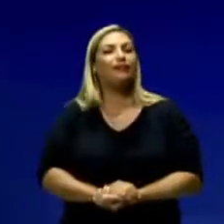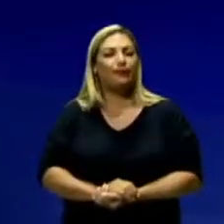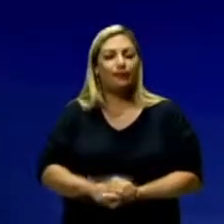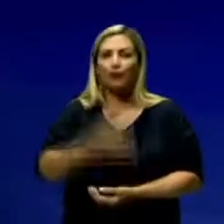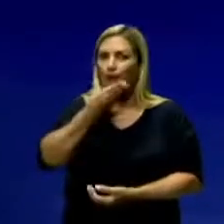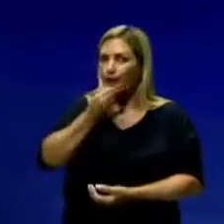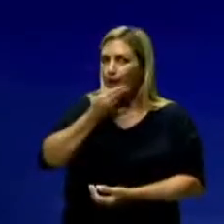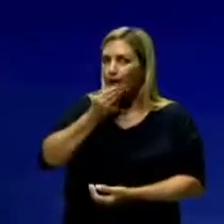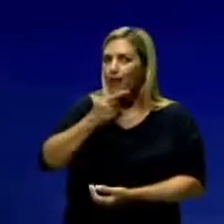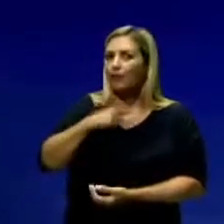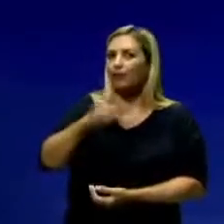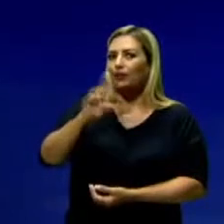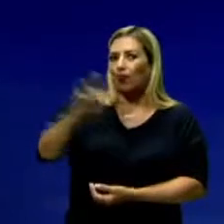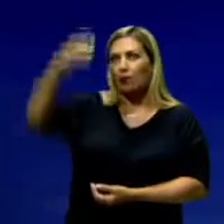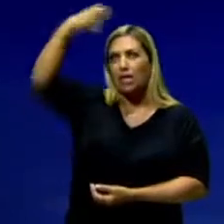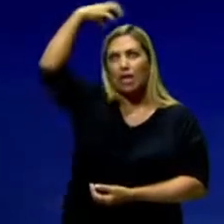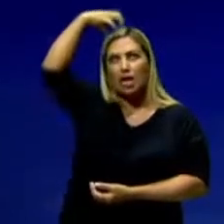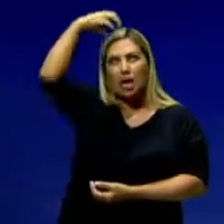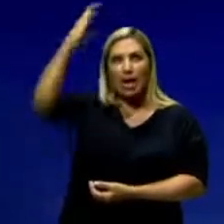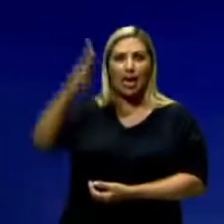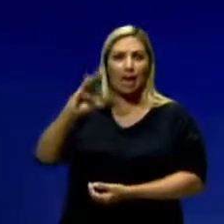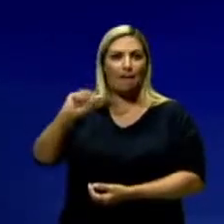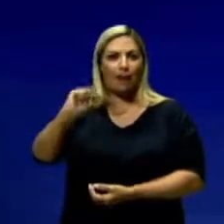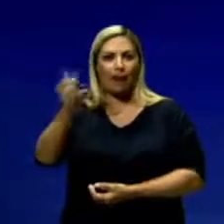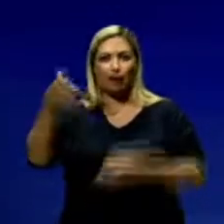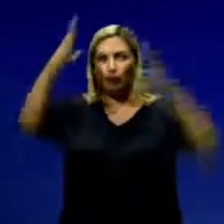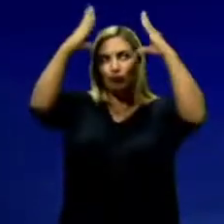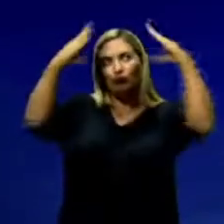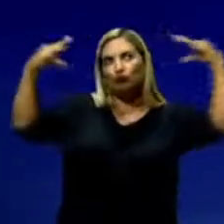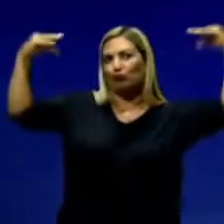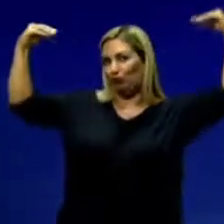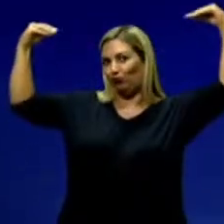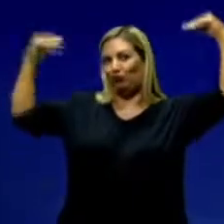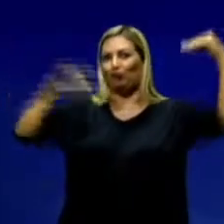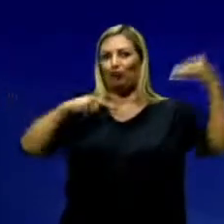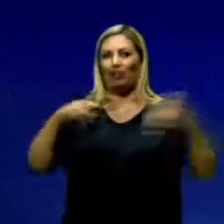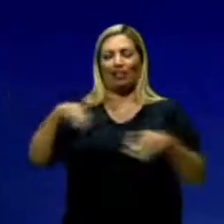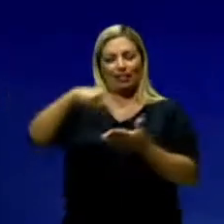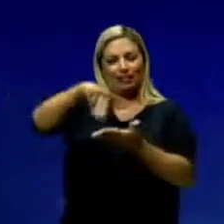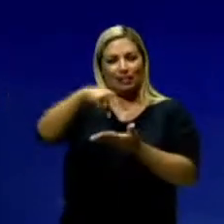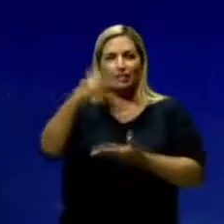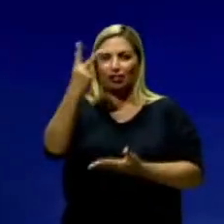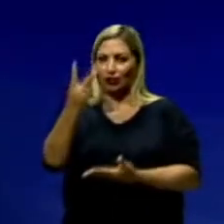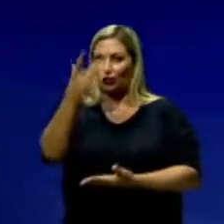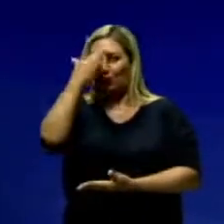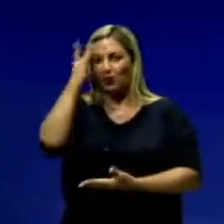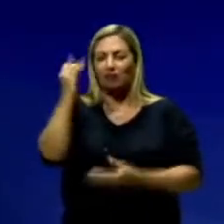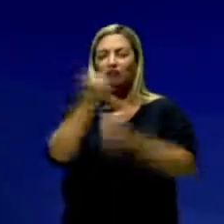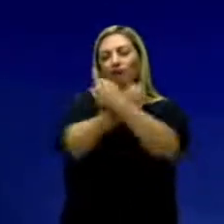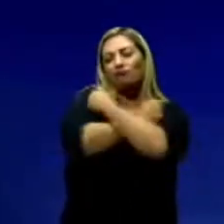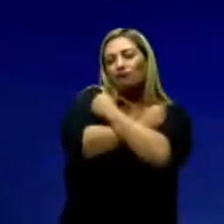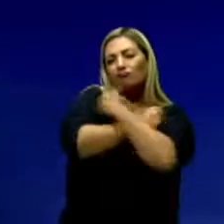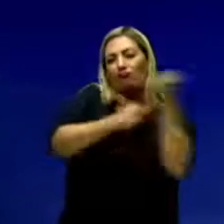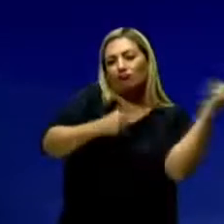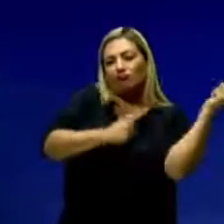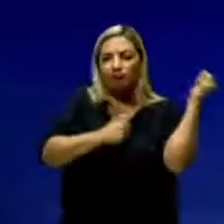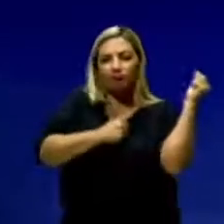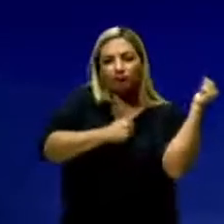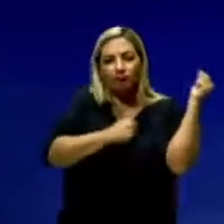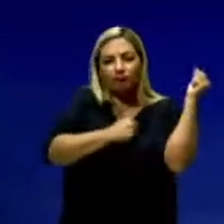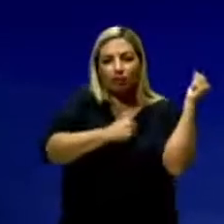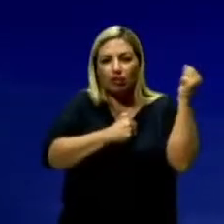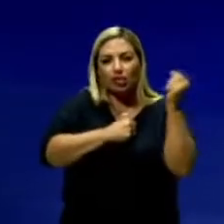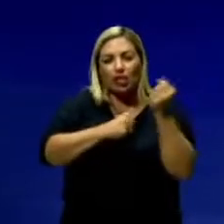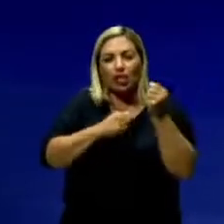cara que foi chamado de rei do baião. Por quê? É uma dança a dois, né? Que dança ali agarradinho. Tem alguns